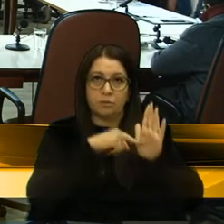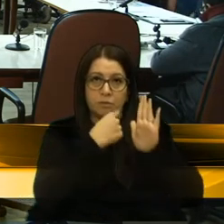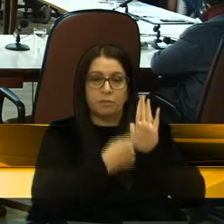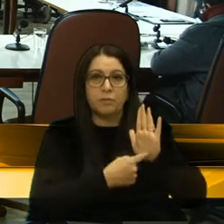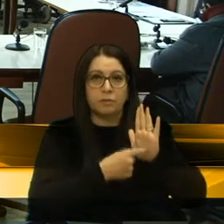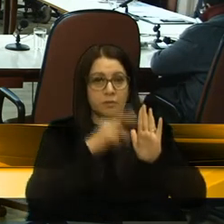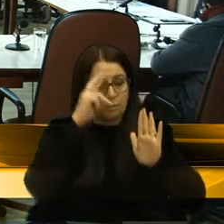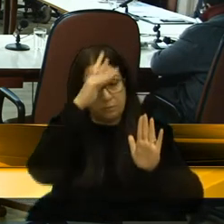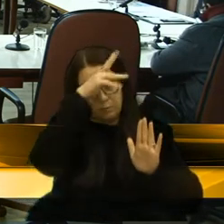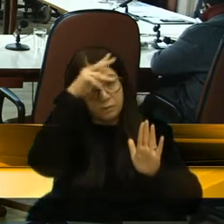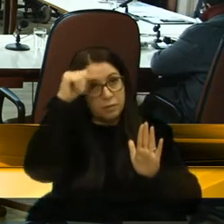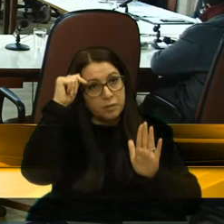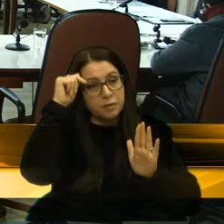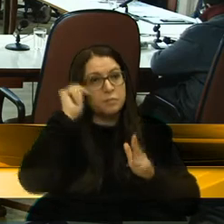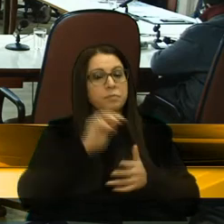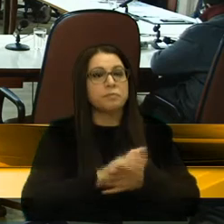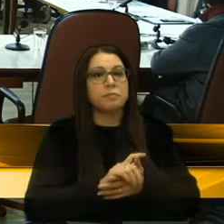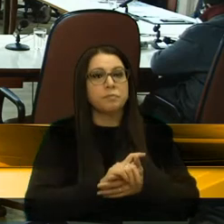senhor prefeito.